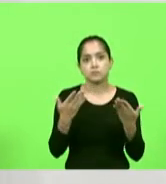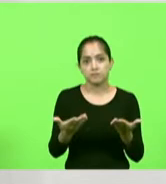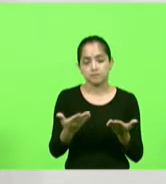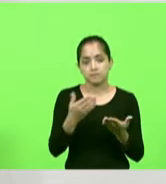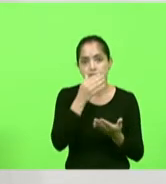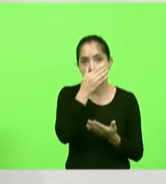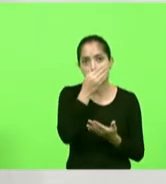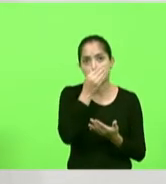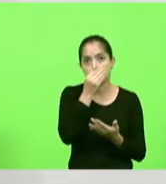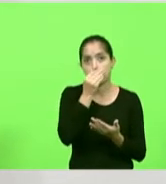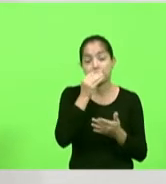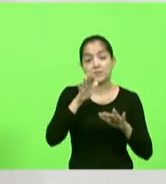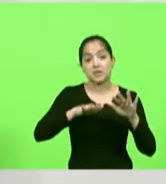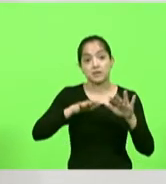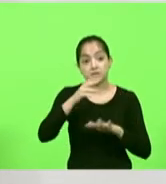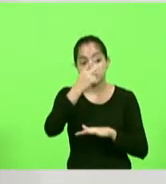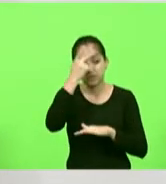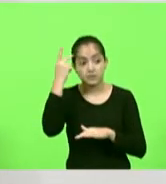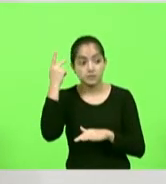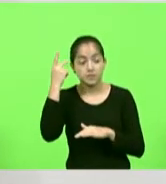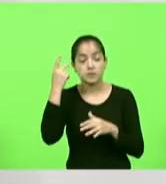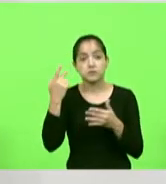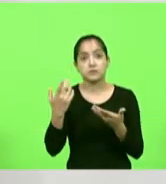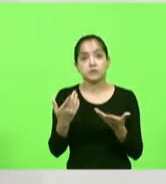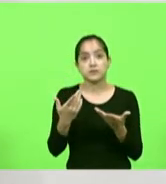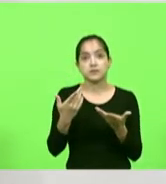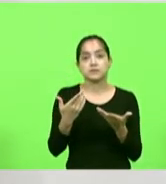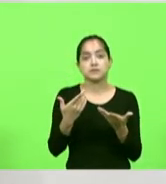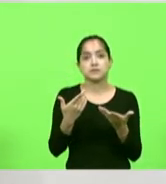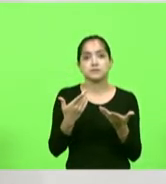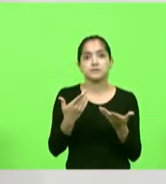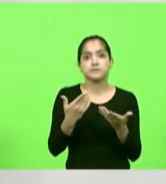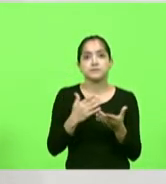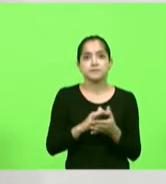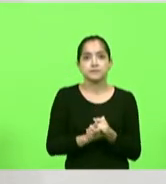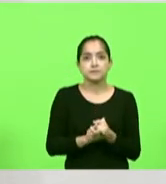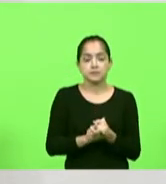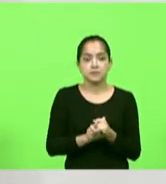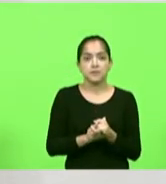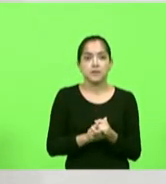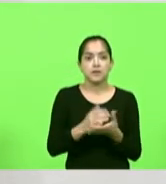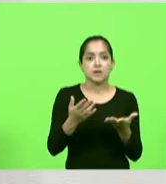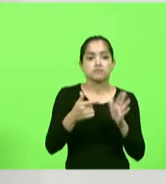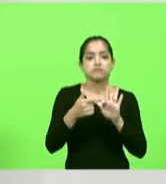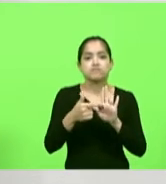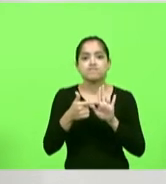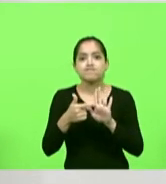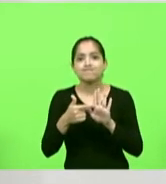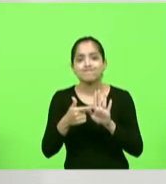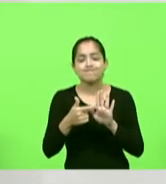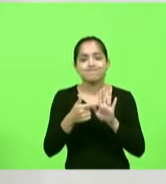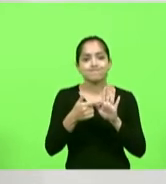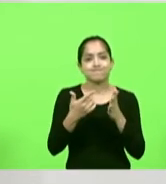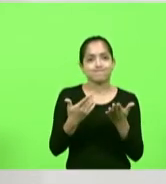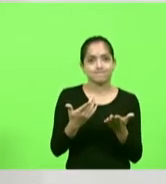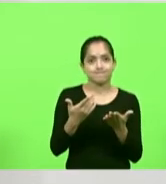e às vezes essas pessoas elas acabam se manifestando de forma muito forte